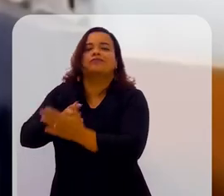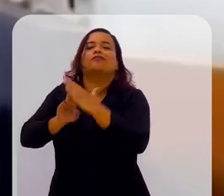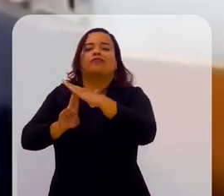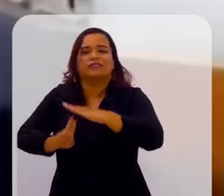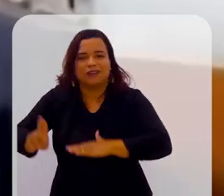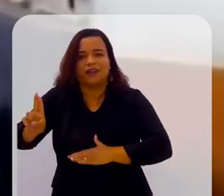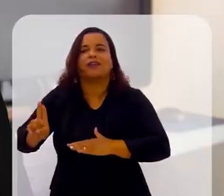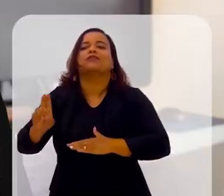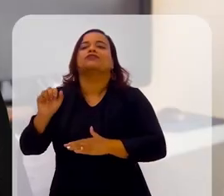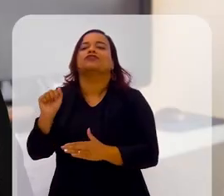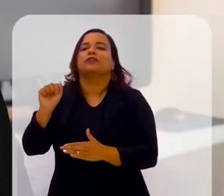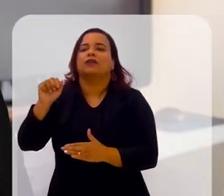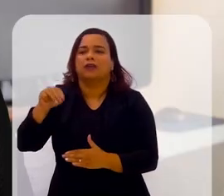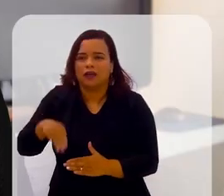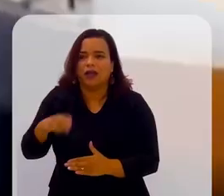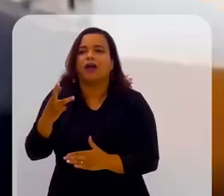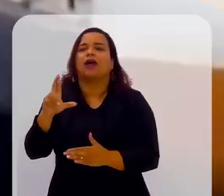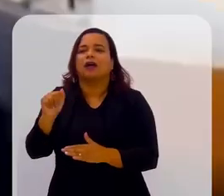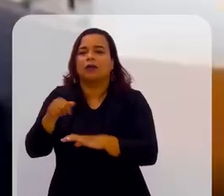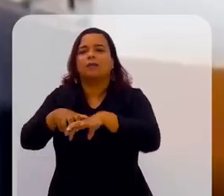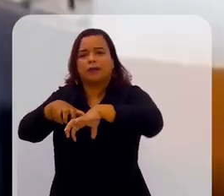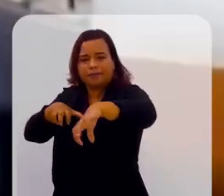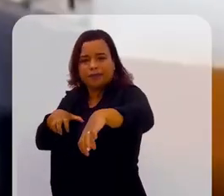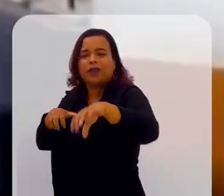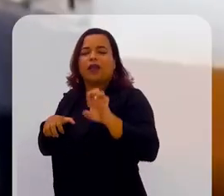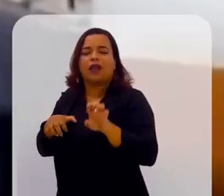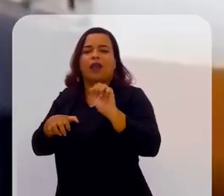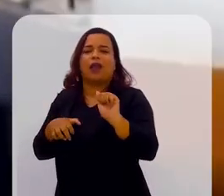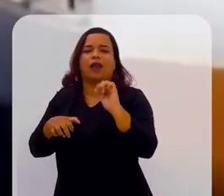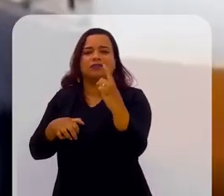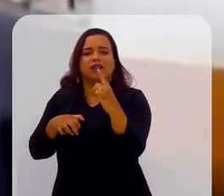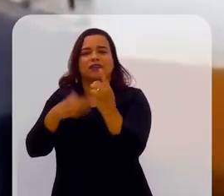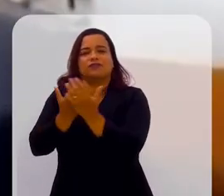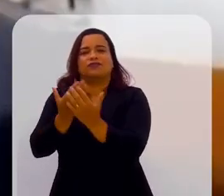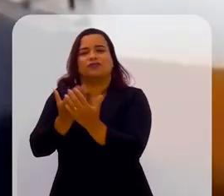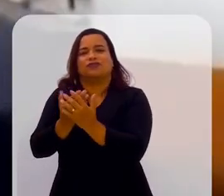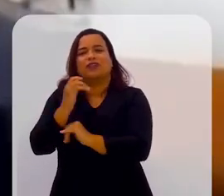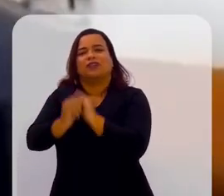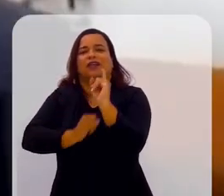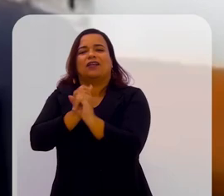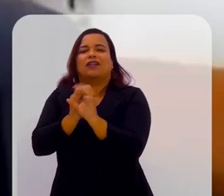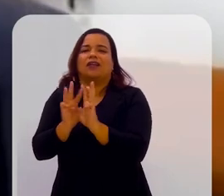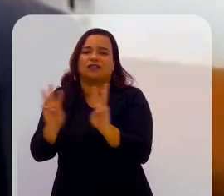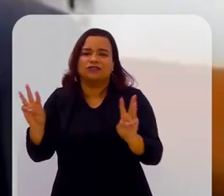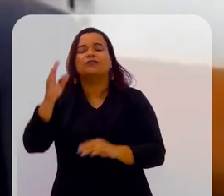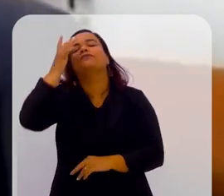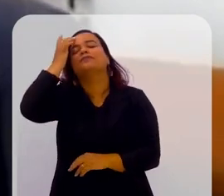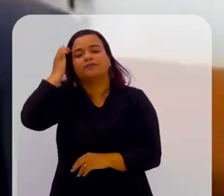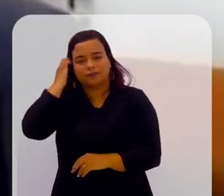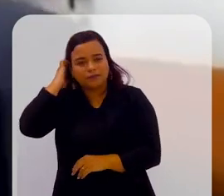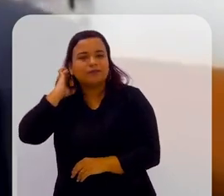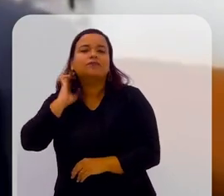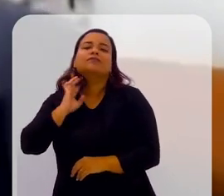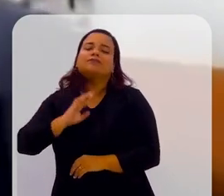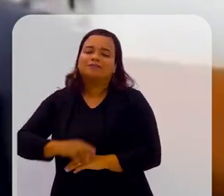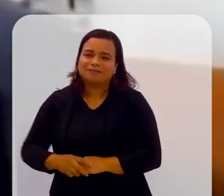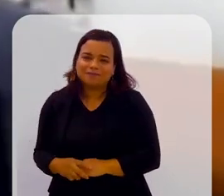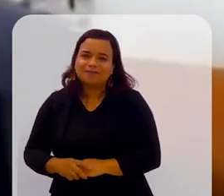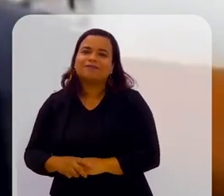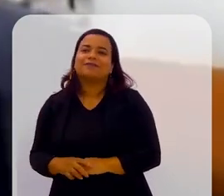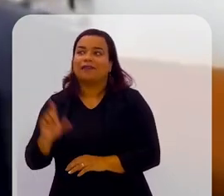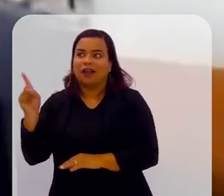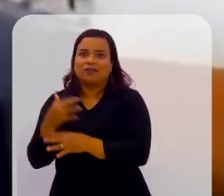AMBRA. No EAD. Exatamente, estudando via internet. Então, ele estudava conosco integralmente via internet,